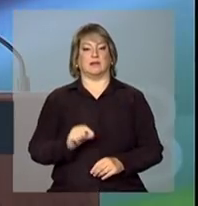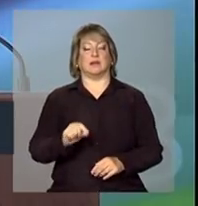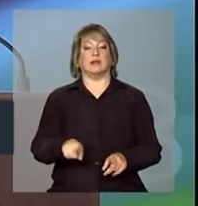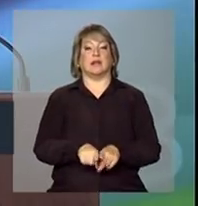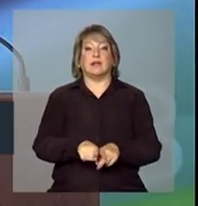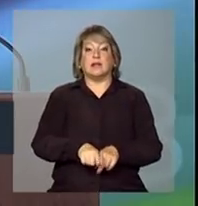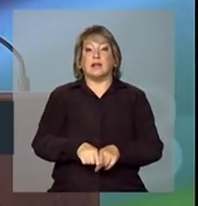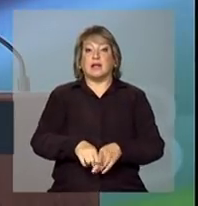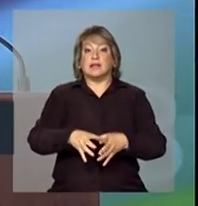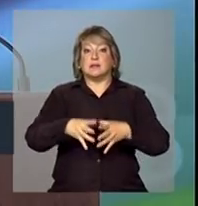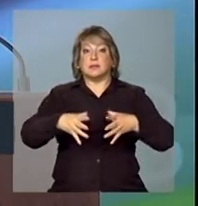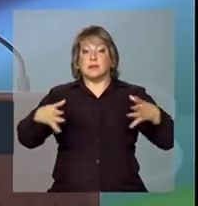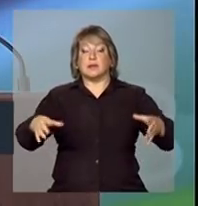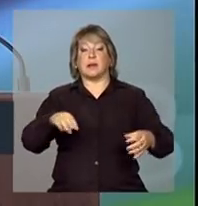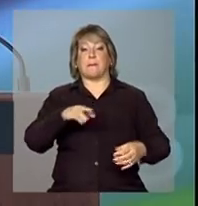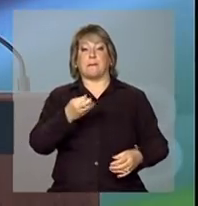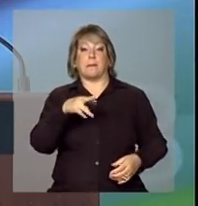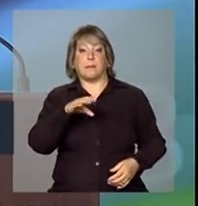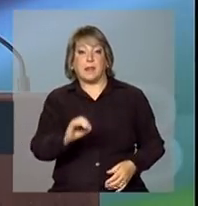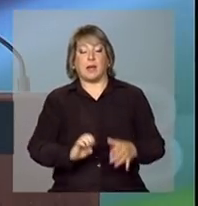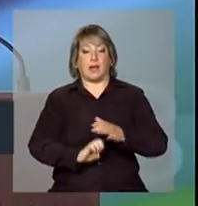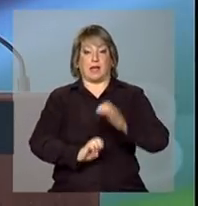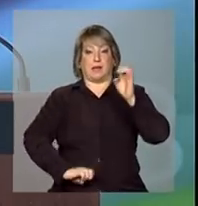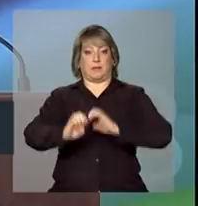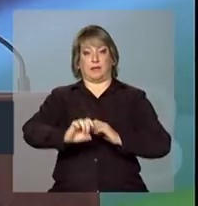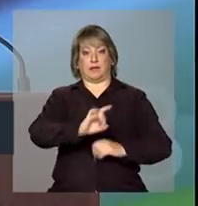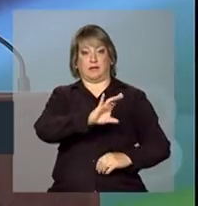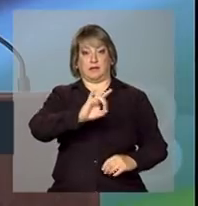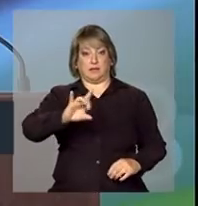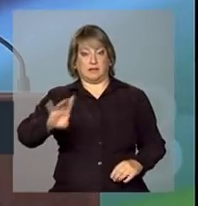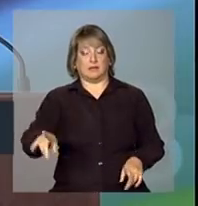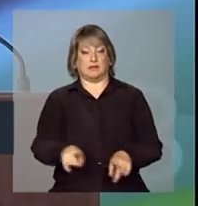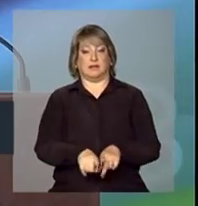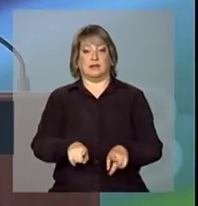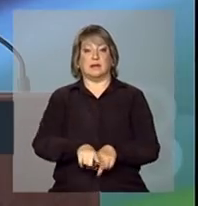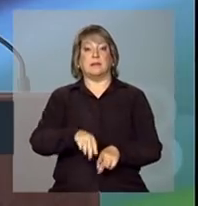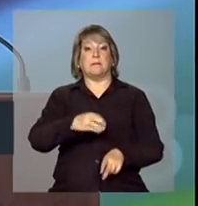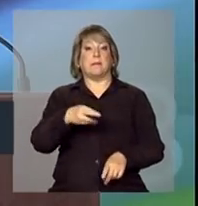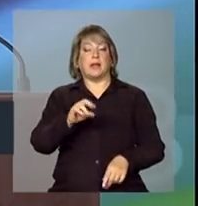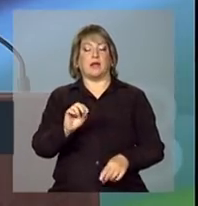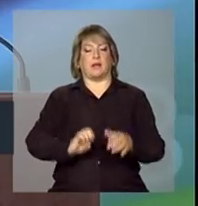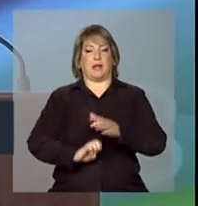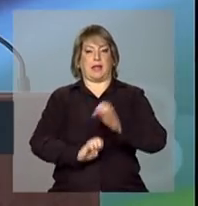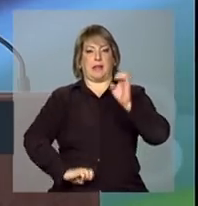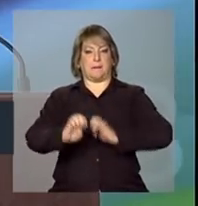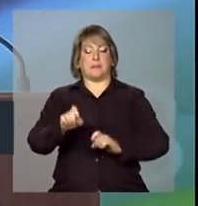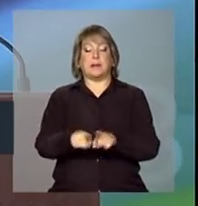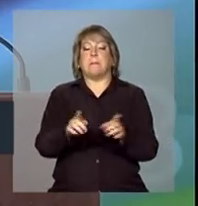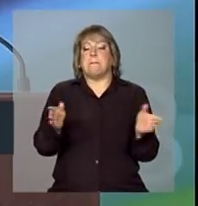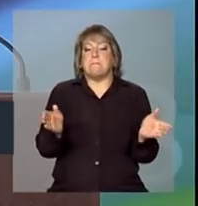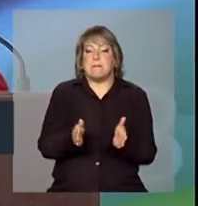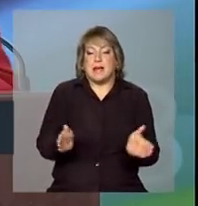expansão de microempreendedores individuais, de microempresas e de pequenas empresas,